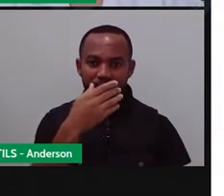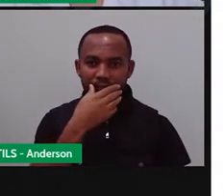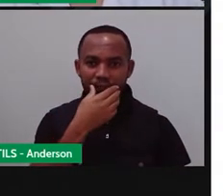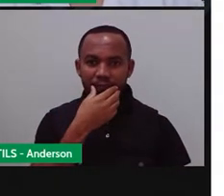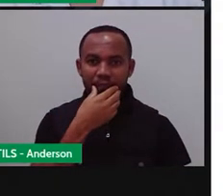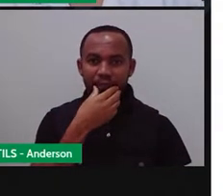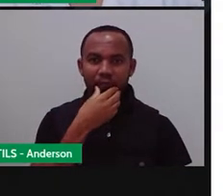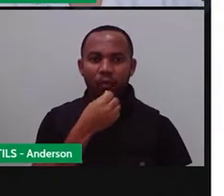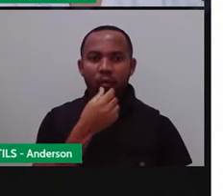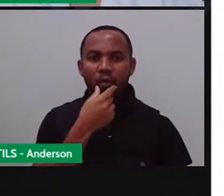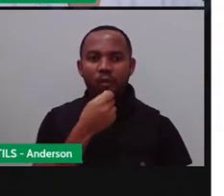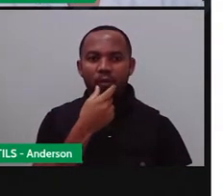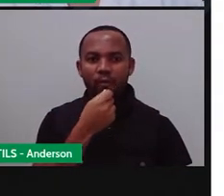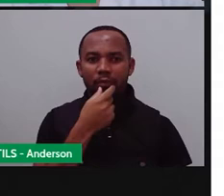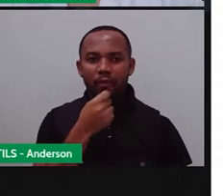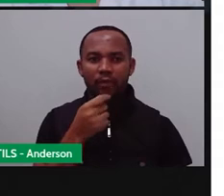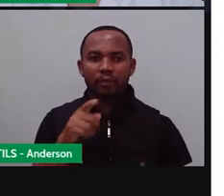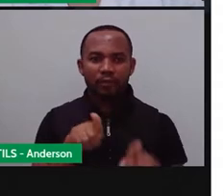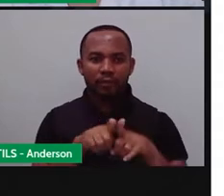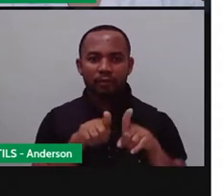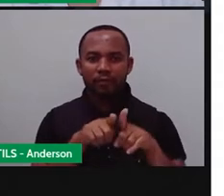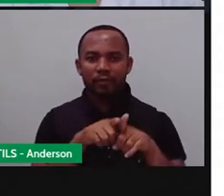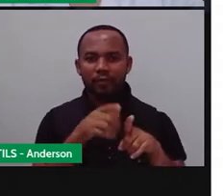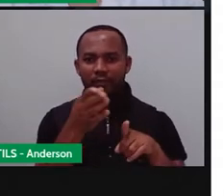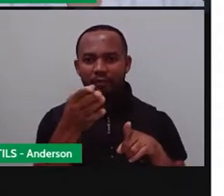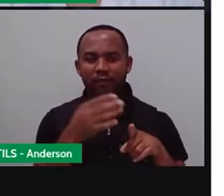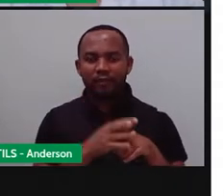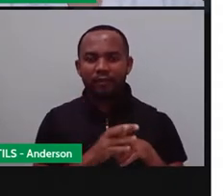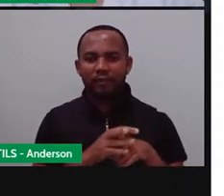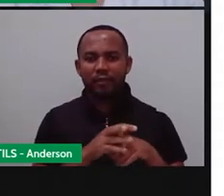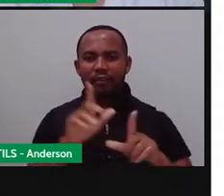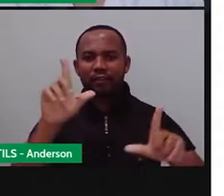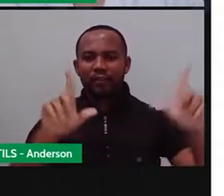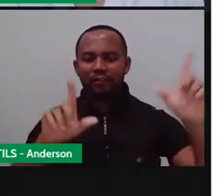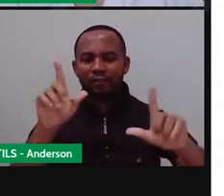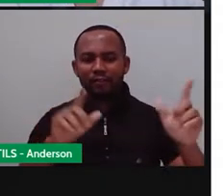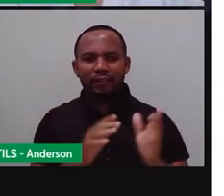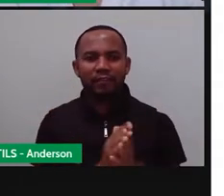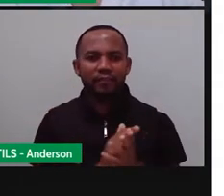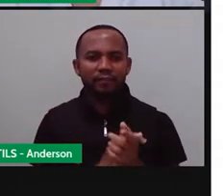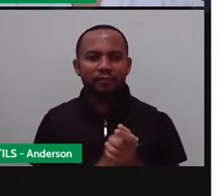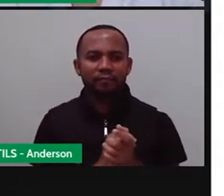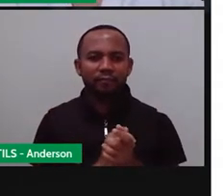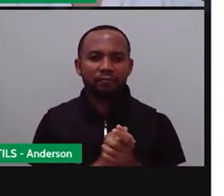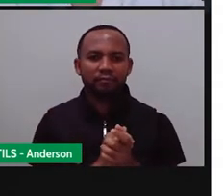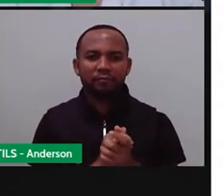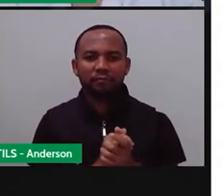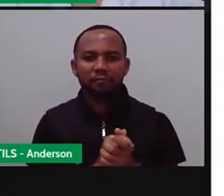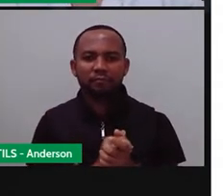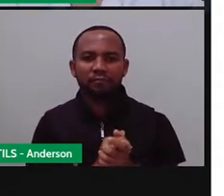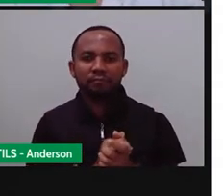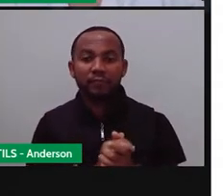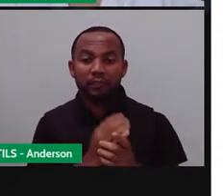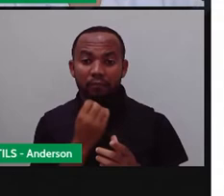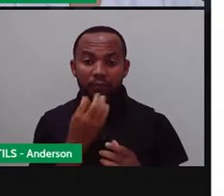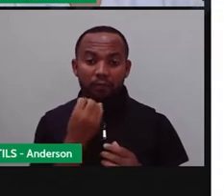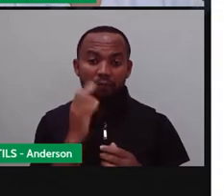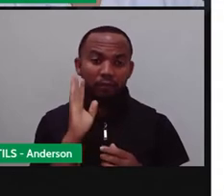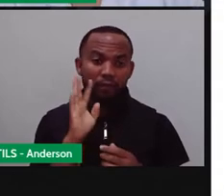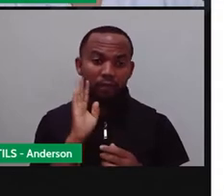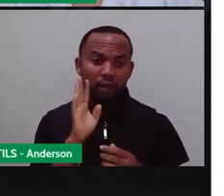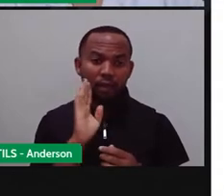está mais vivo, tá, gente? E para Dilma Rousseff, também fez uma obra de arte pro atual presidente, não isso?